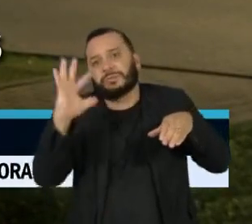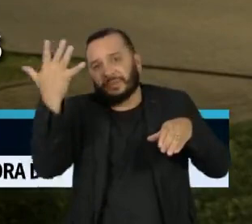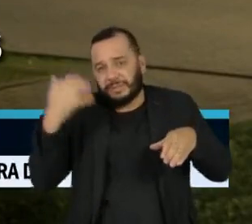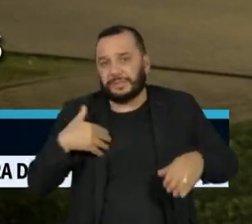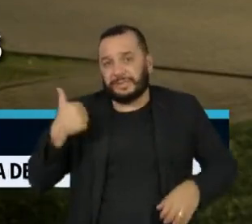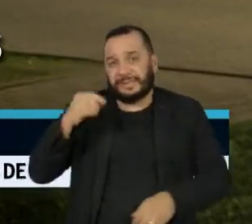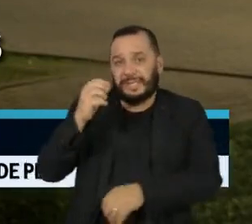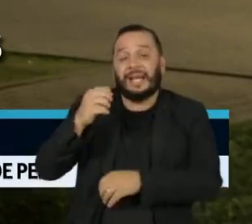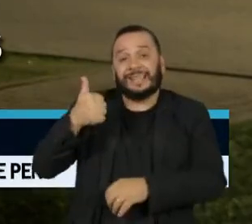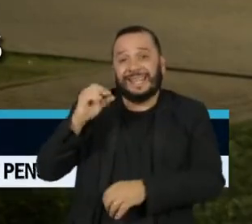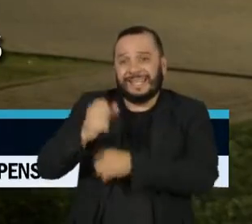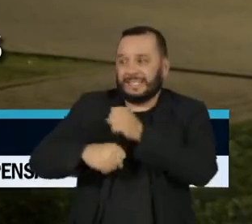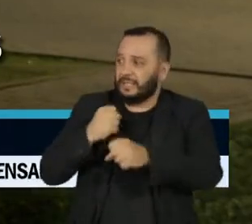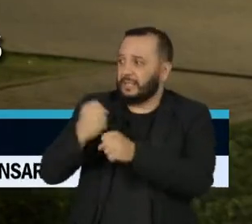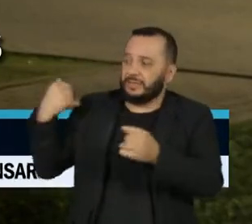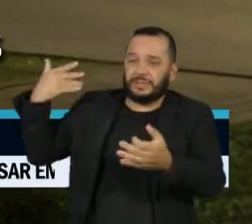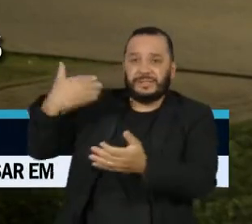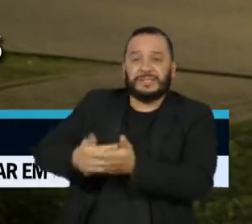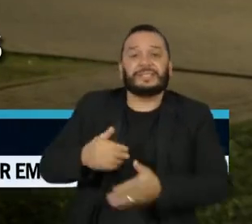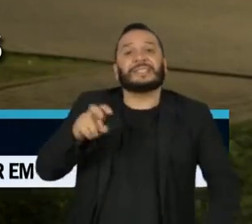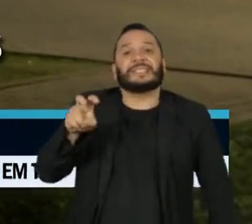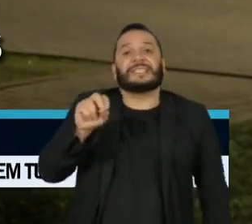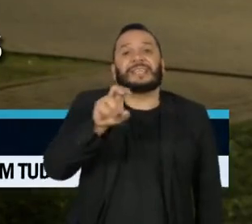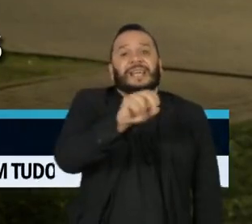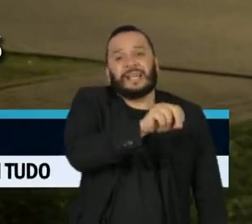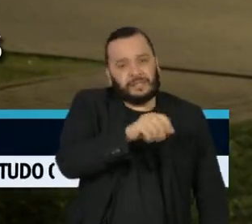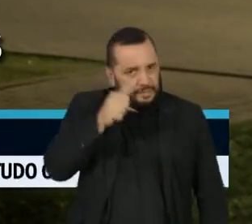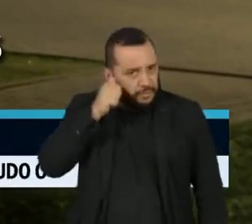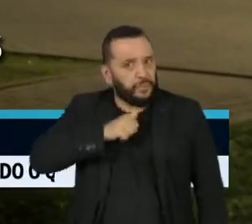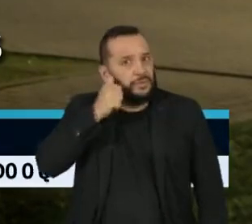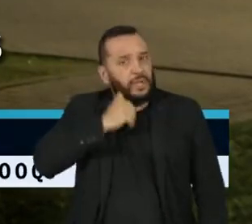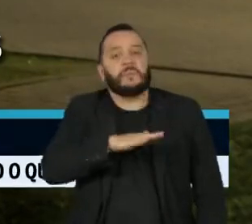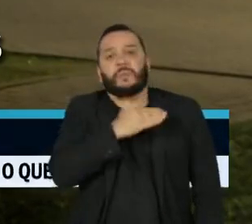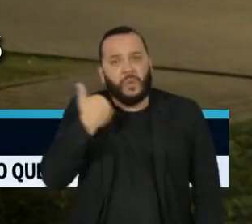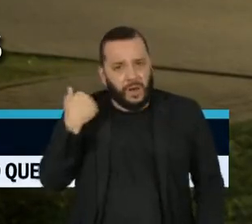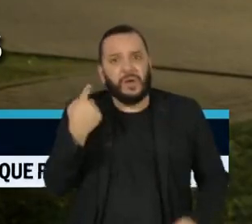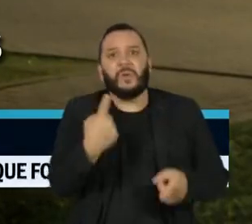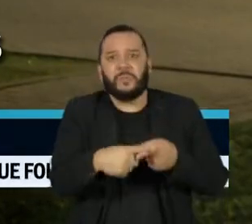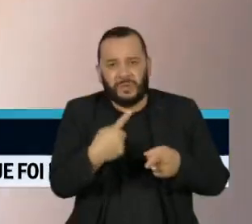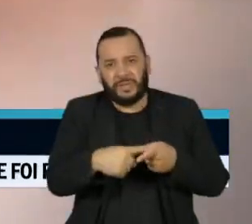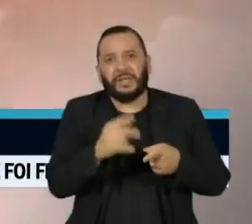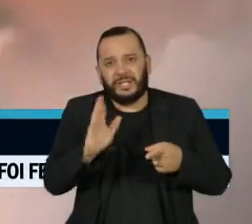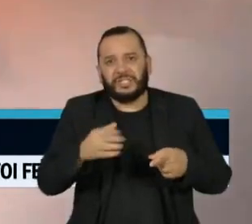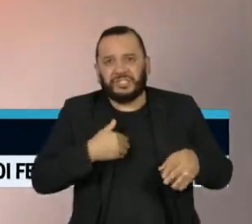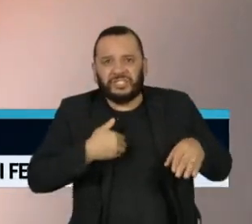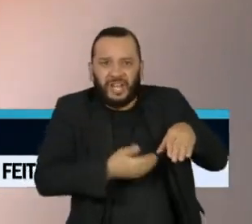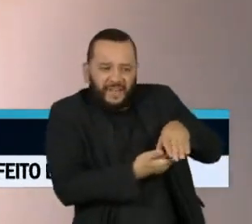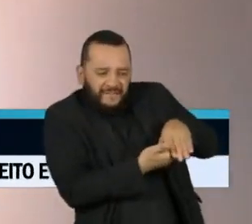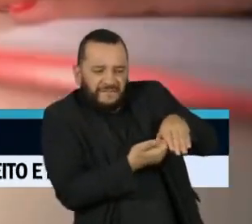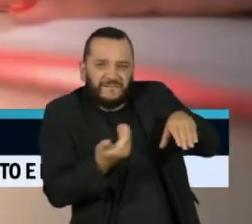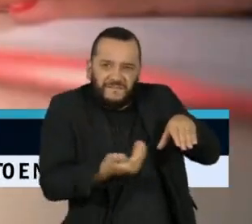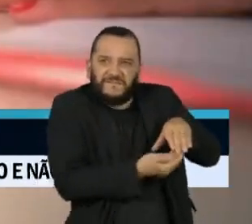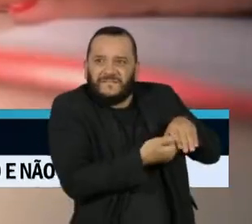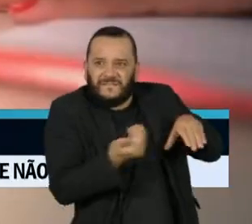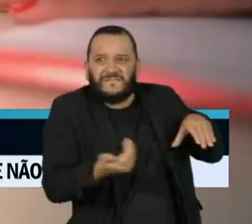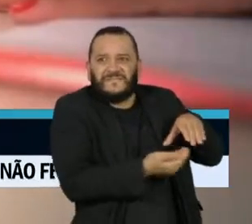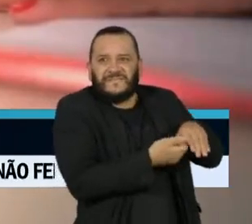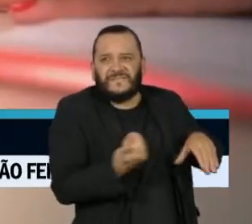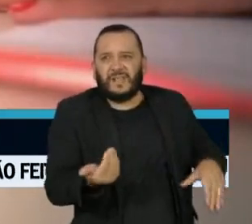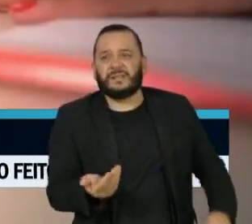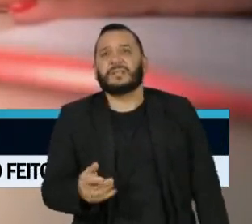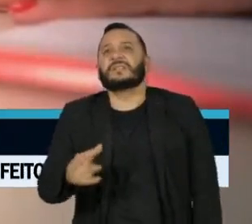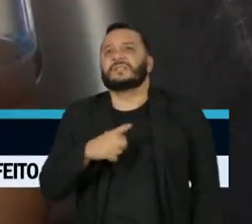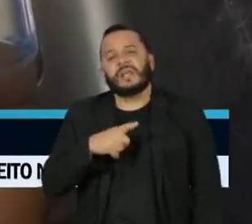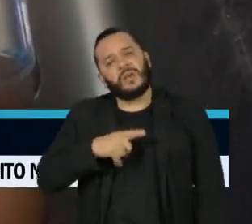anos, 500 mulheres morreram em decorrência desse tipo de procedimento. Existem outras medidas que